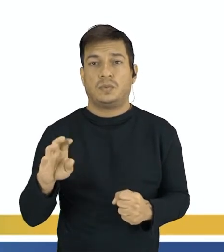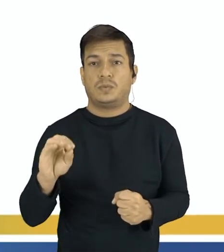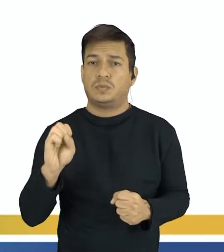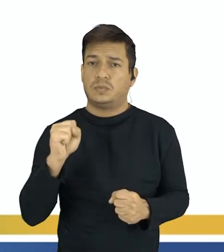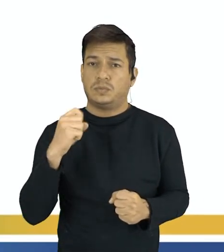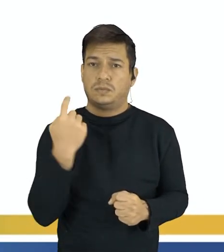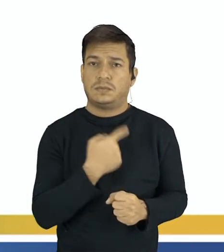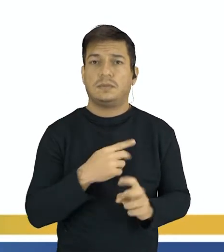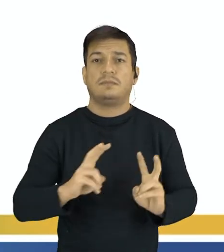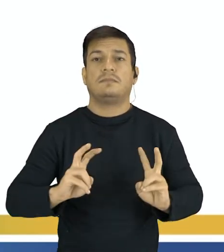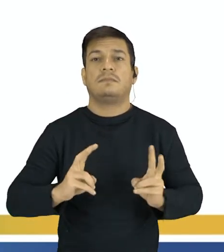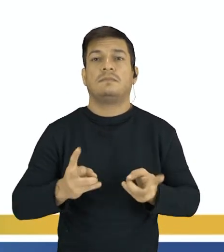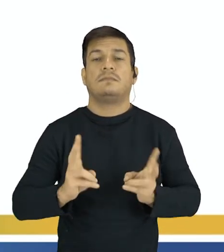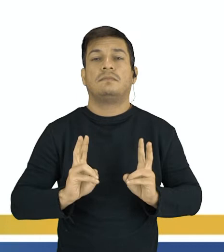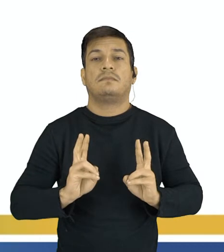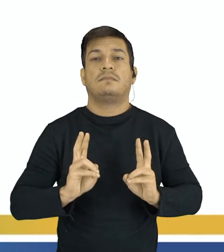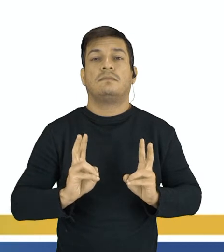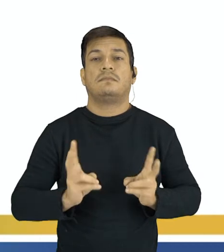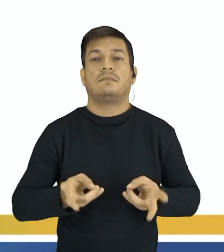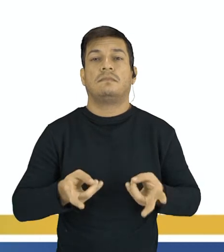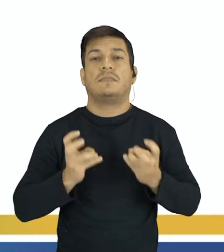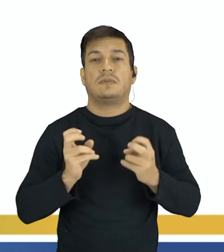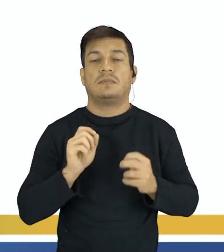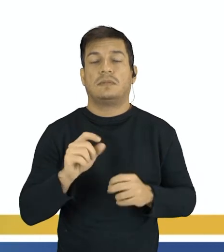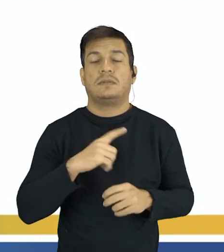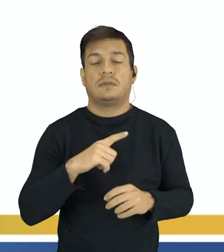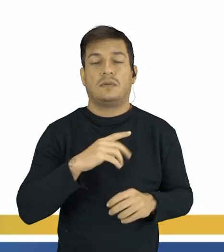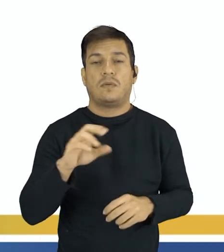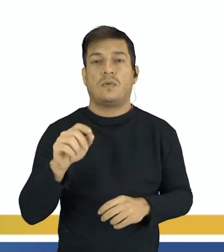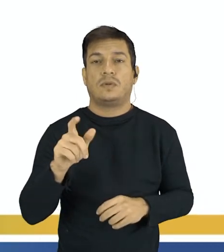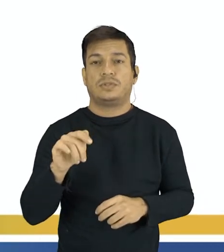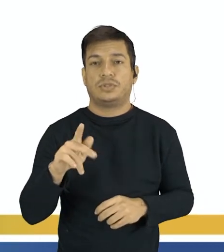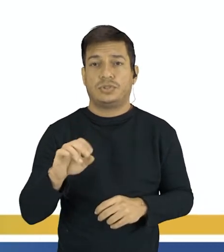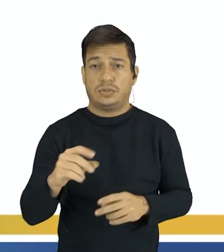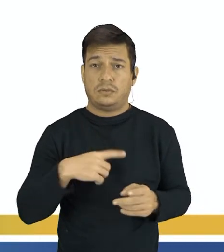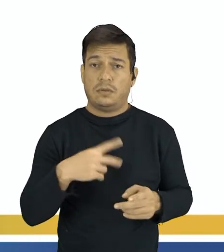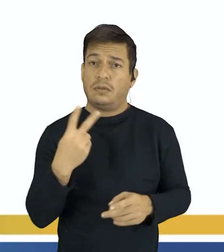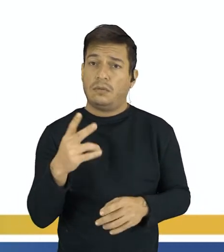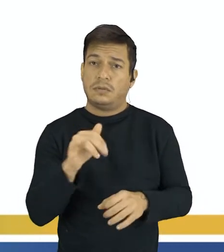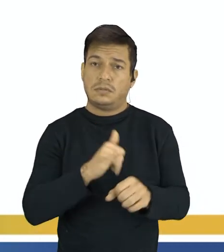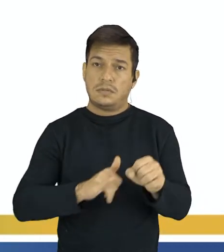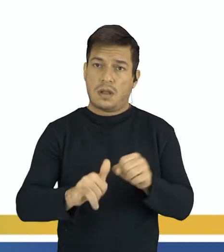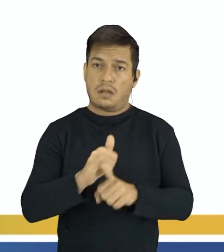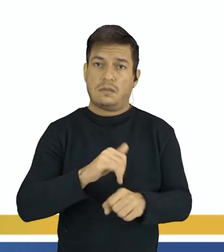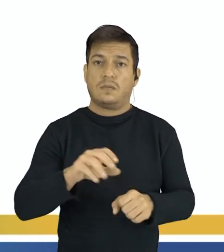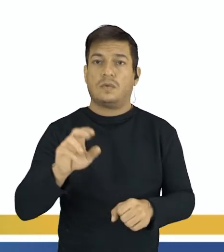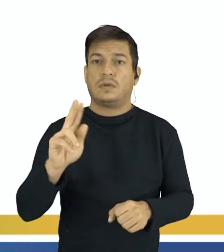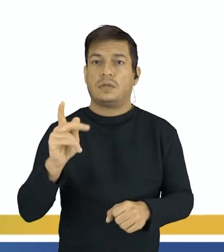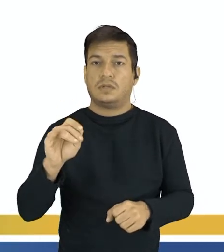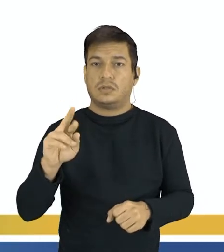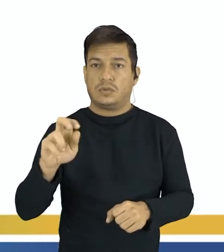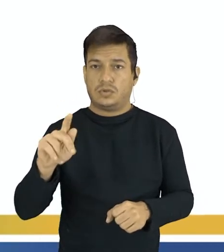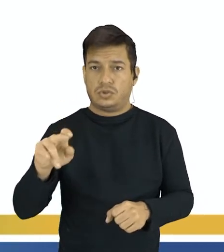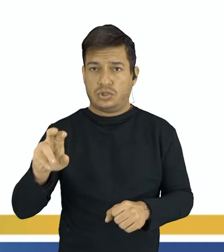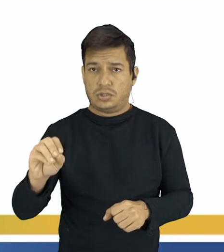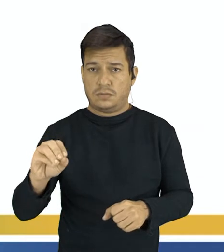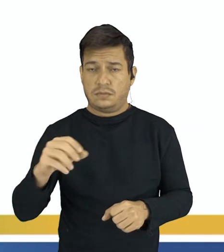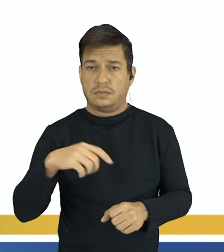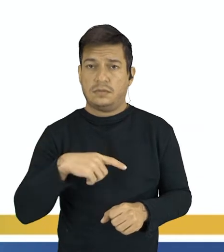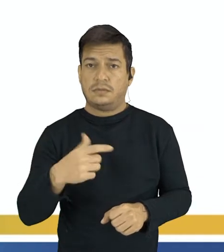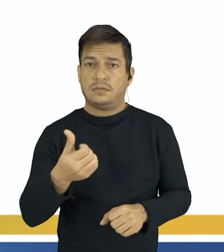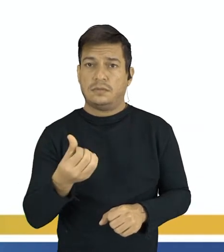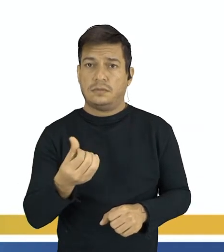observarem ali, a gente tem o oxigênio, ele está reagindo com dois átomos de hidrogênio, o oxigênio tem 16